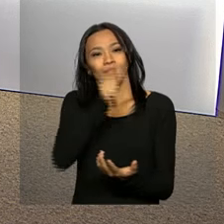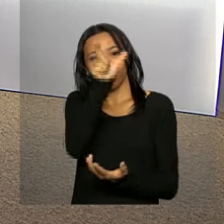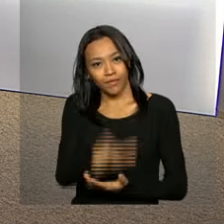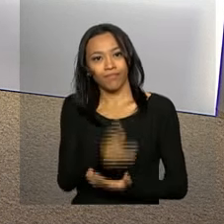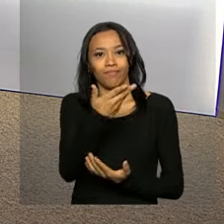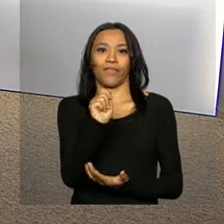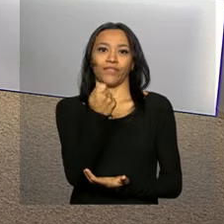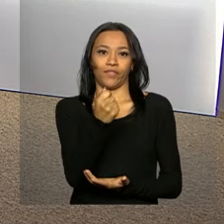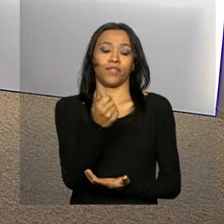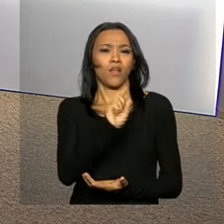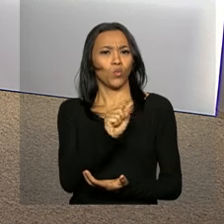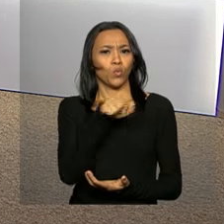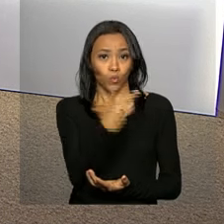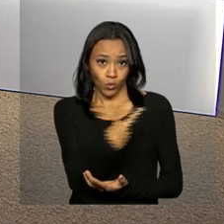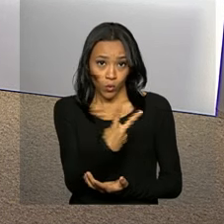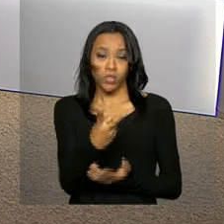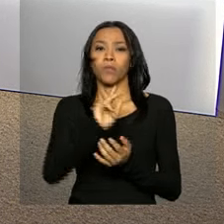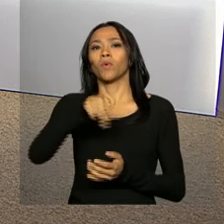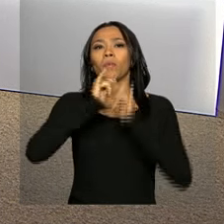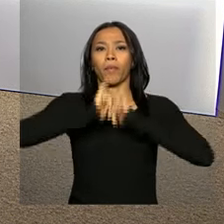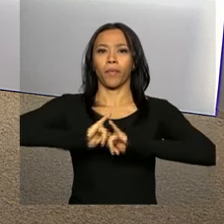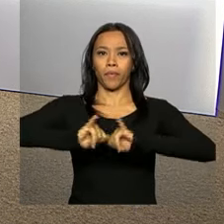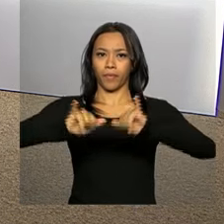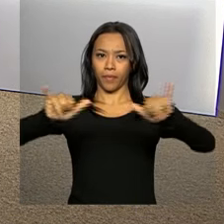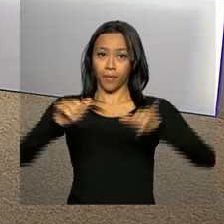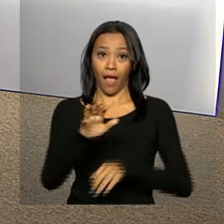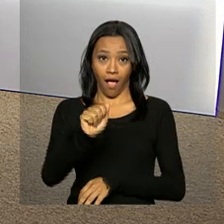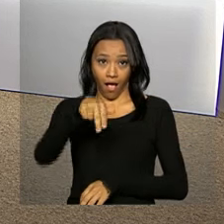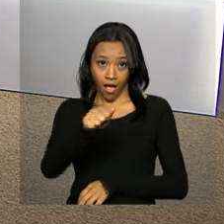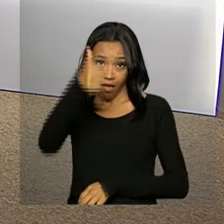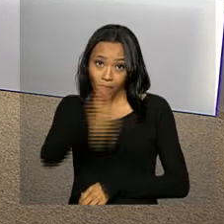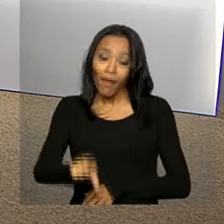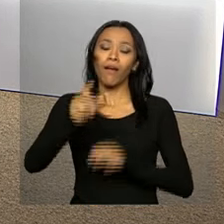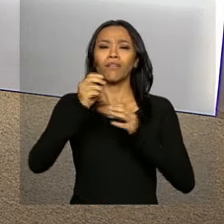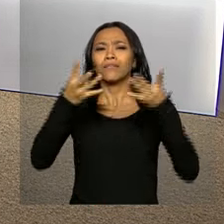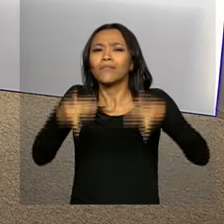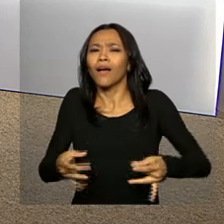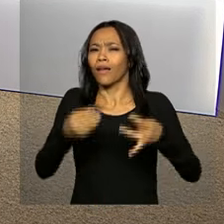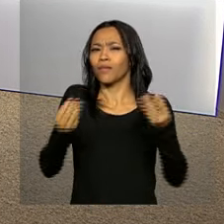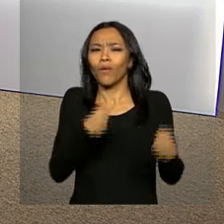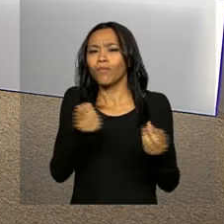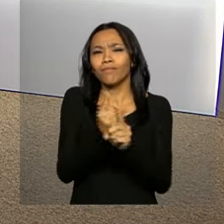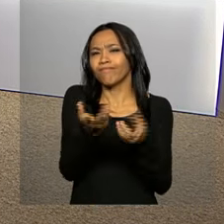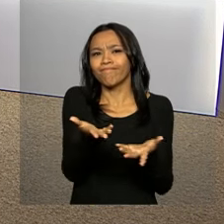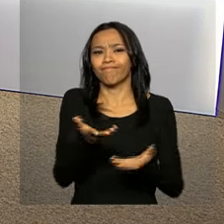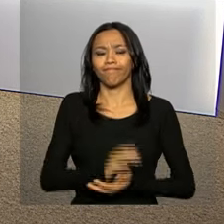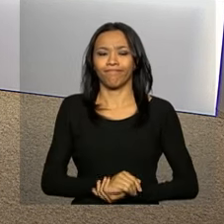Logo depois, os dois farão uma declaração à imprensa. Ana Gabriela Salles, ao vivo, tem mais detalhes. Ana.